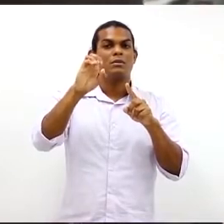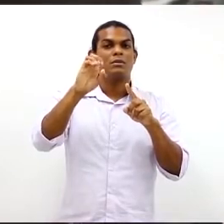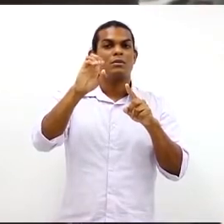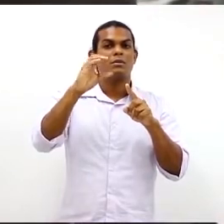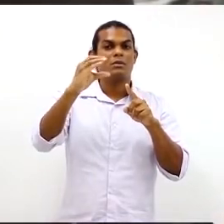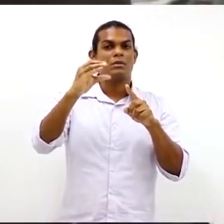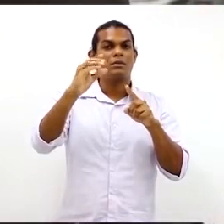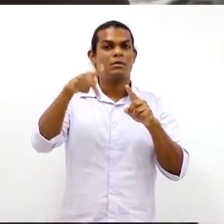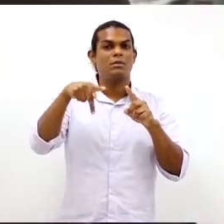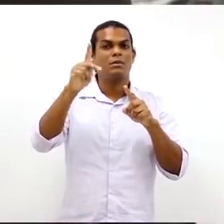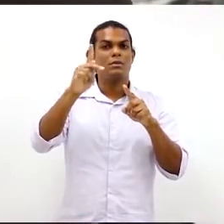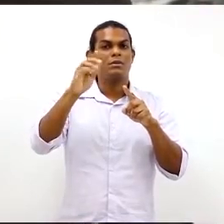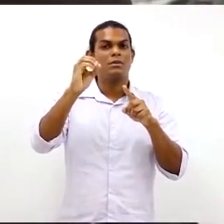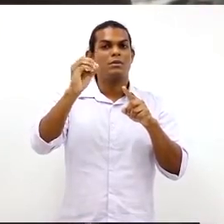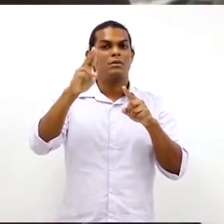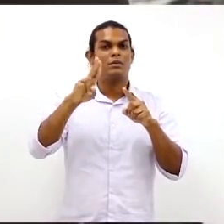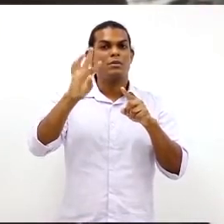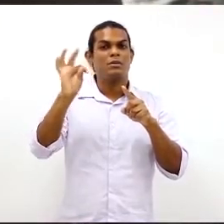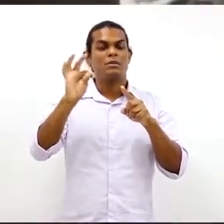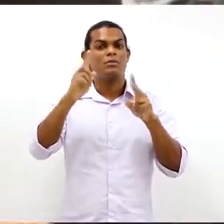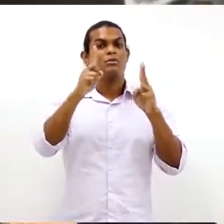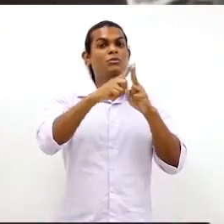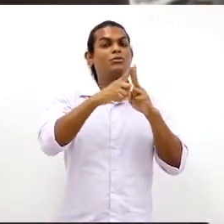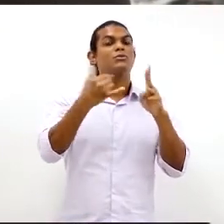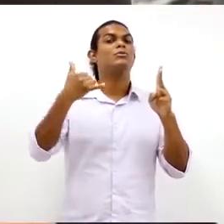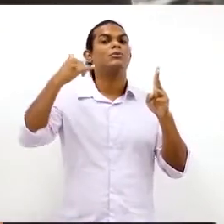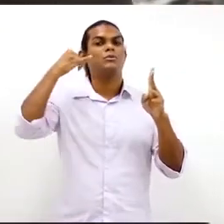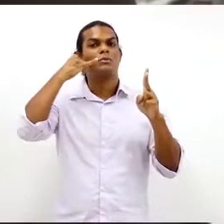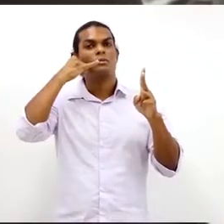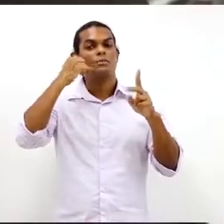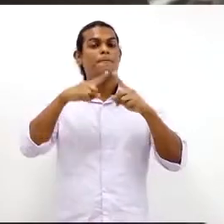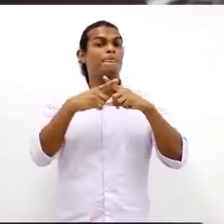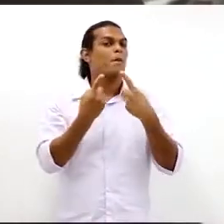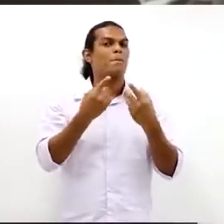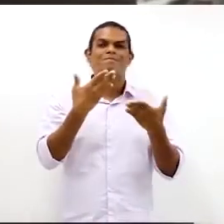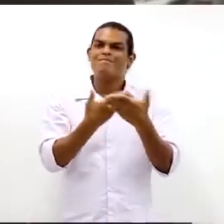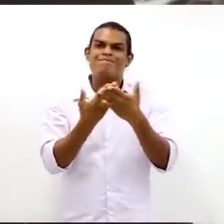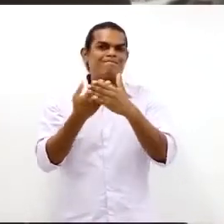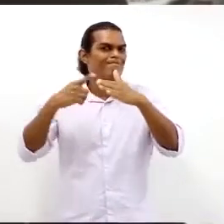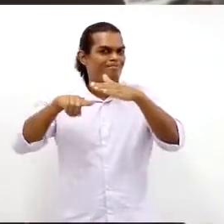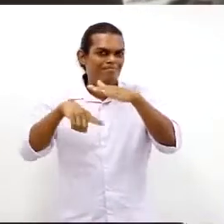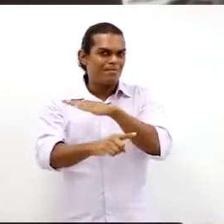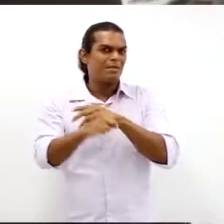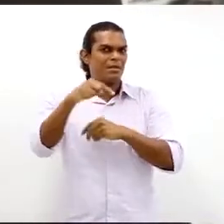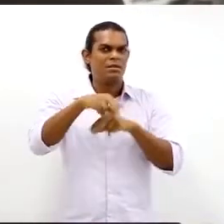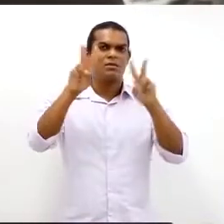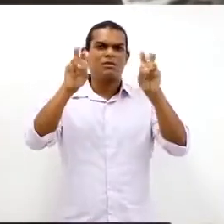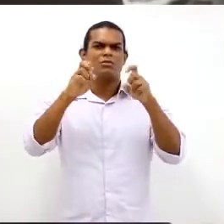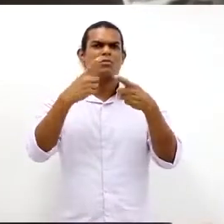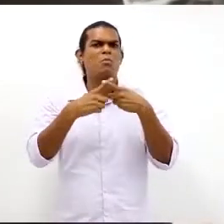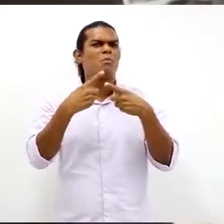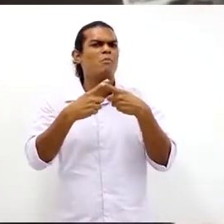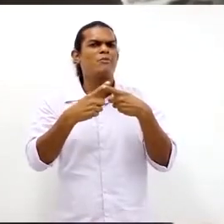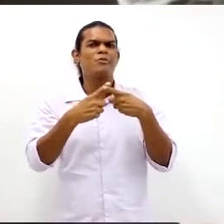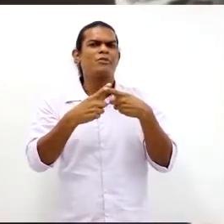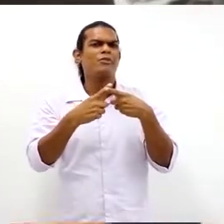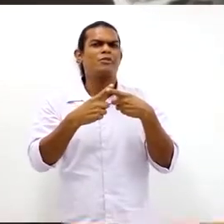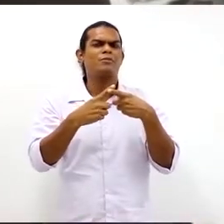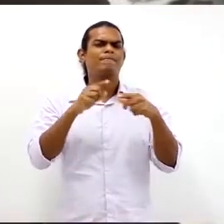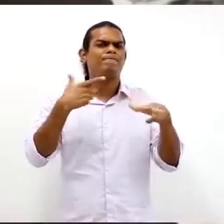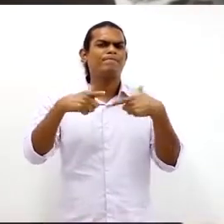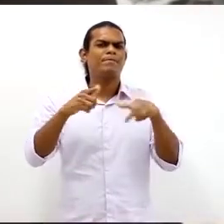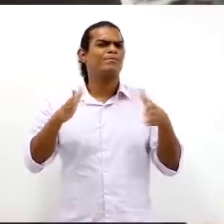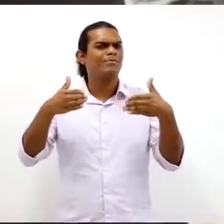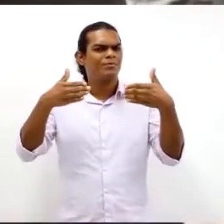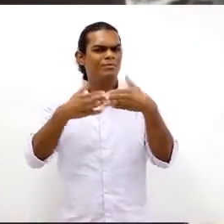o anexo 2 que fala sobre as operações de telemarketing. Nós não vamos adentrar nesses dois anexos. Por quê? Porque são trabalhos específicos. E vocês